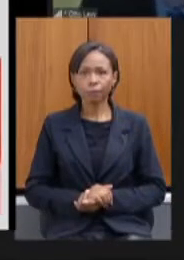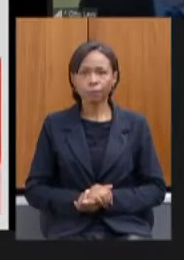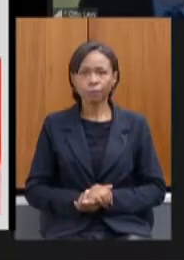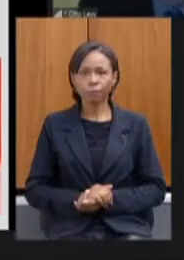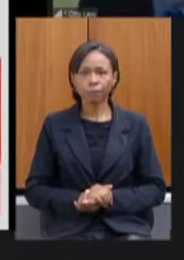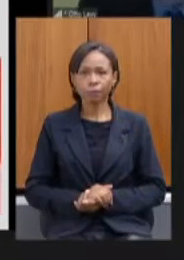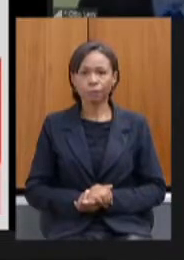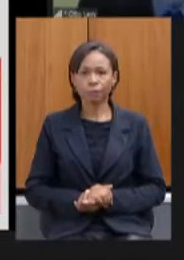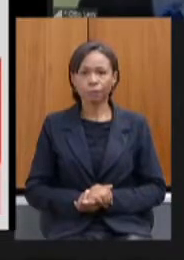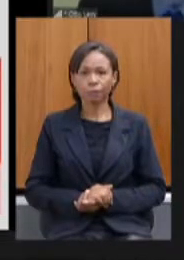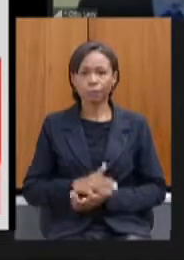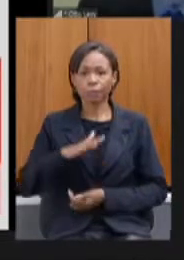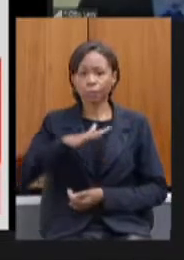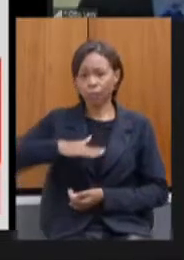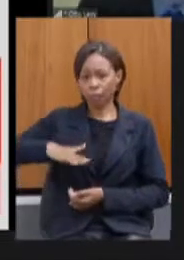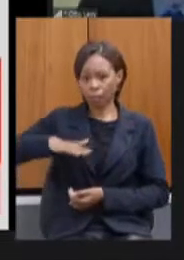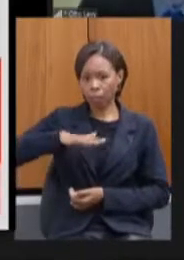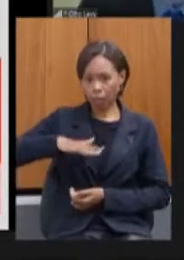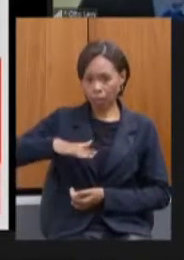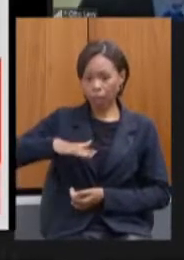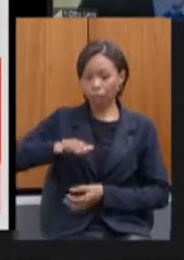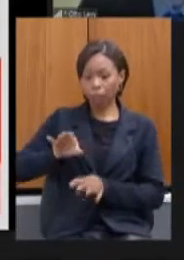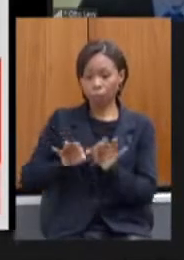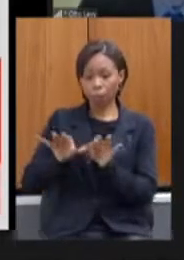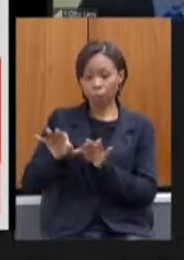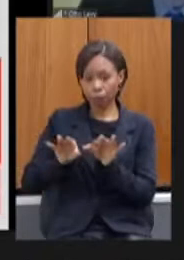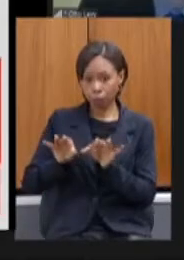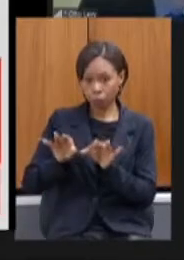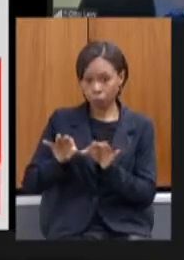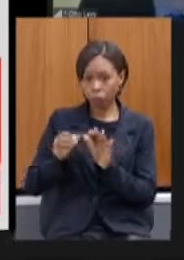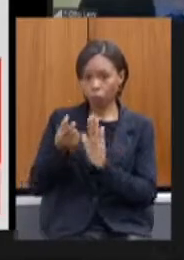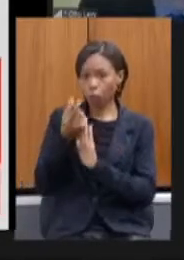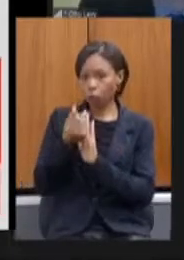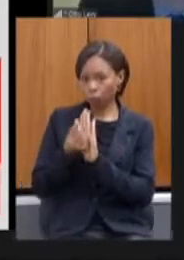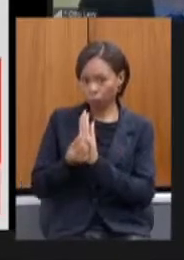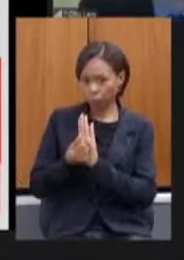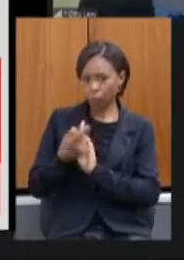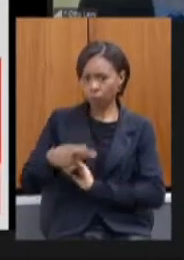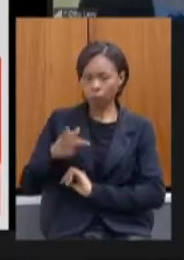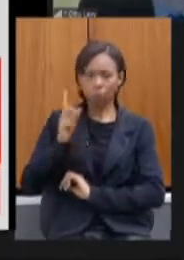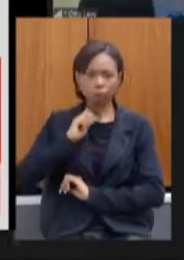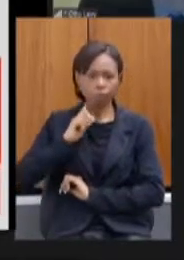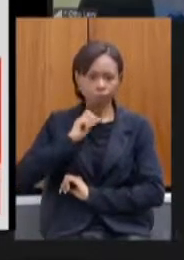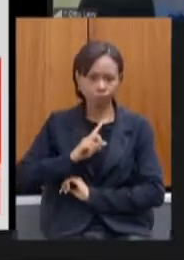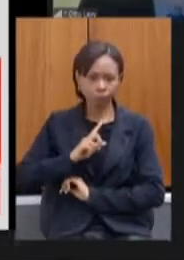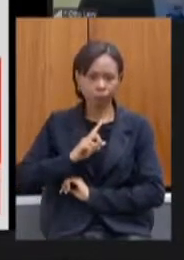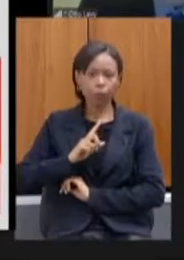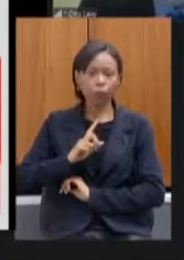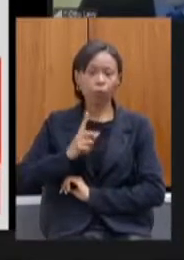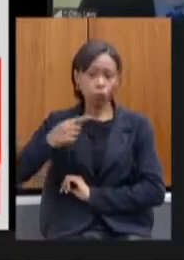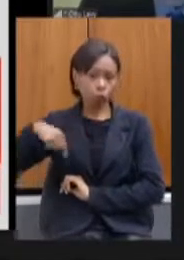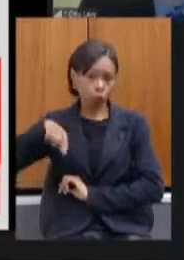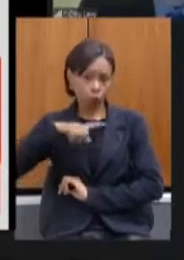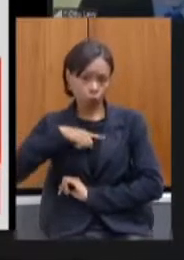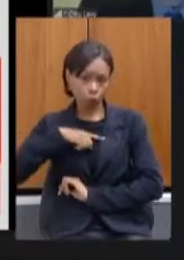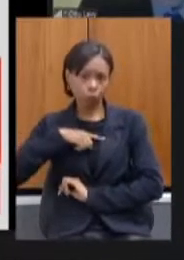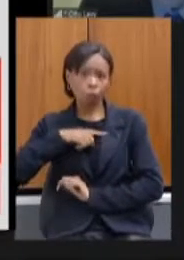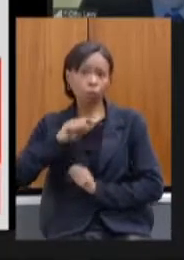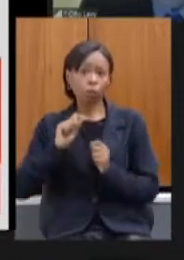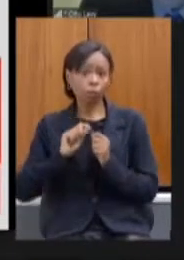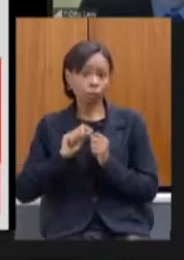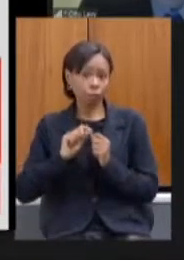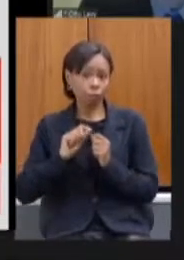na área de planejamento e orçamento do estado estamos aplicando de maneira pioneira